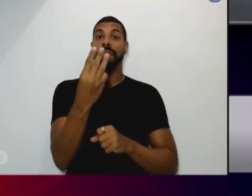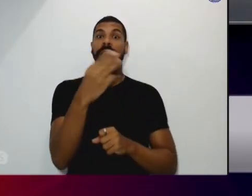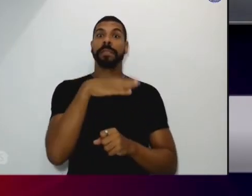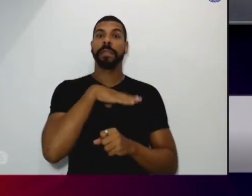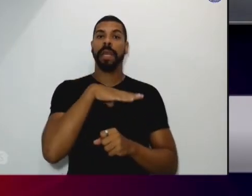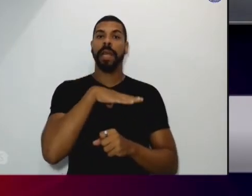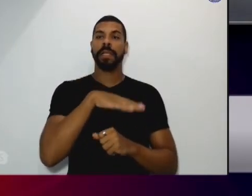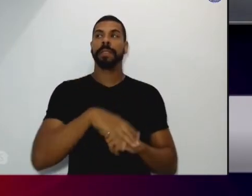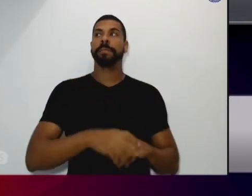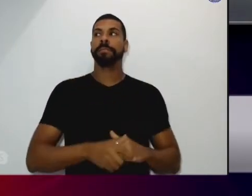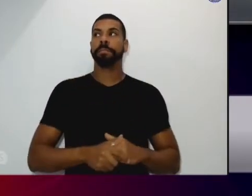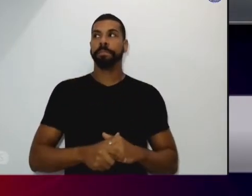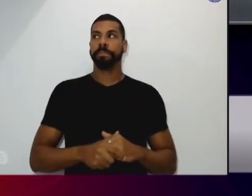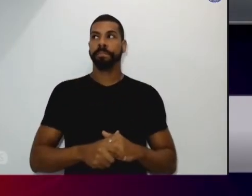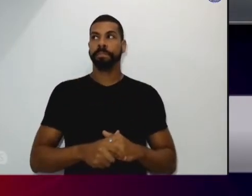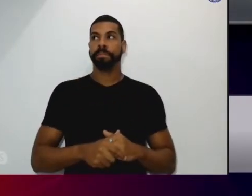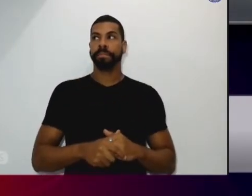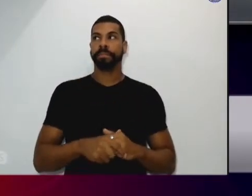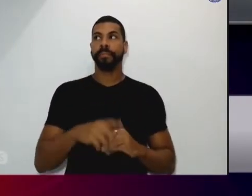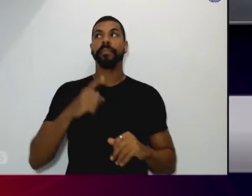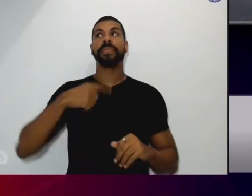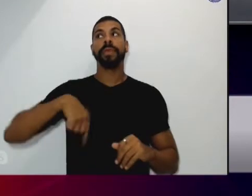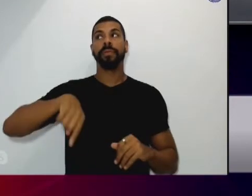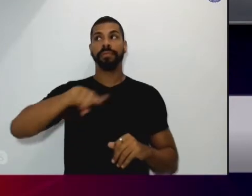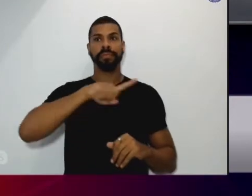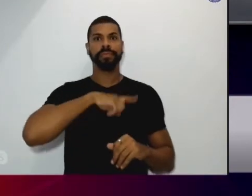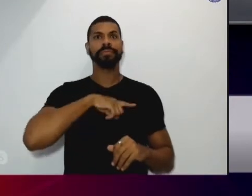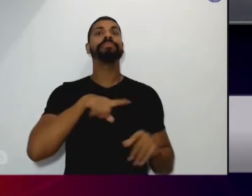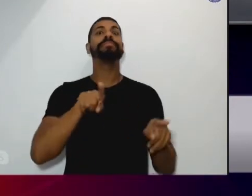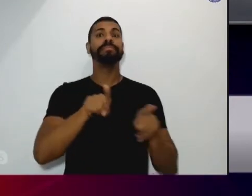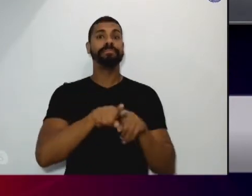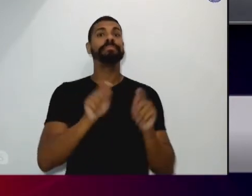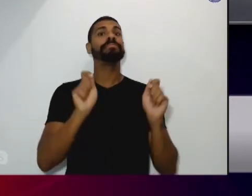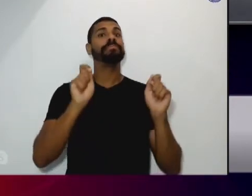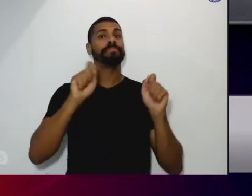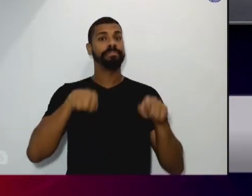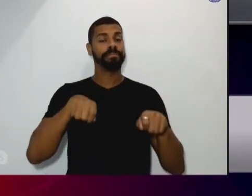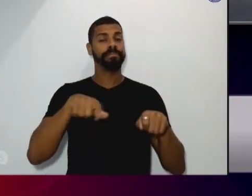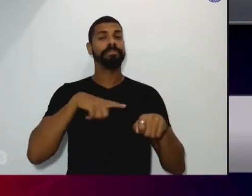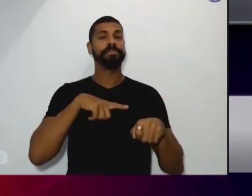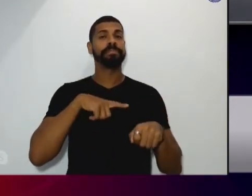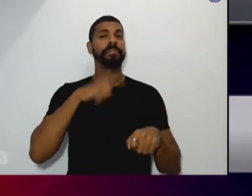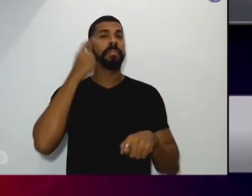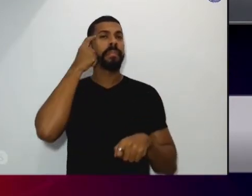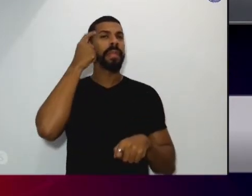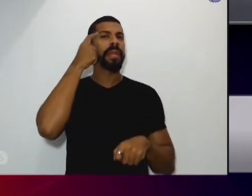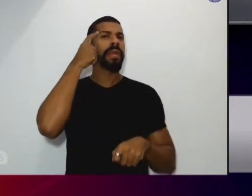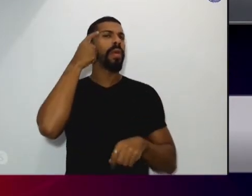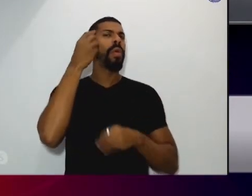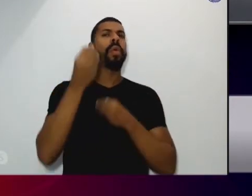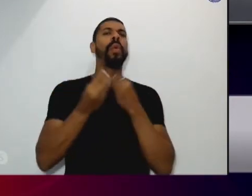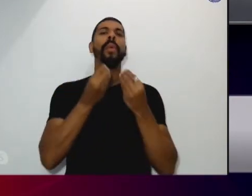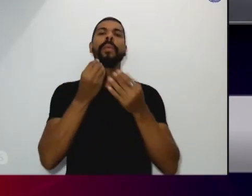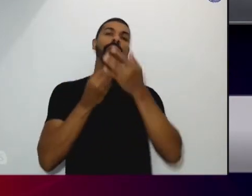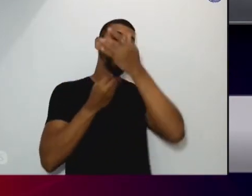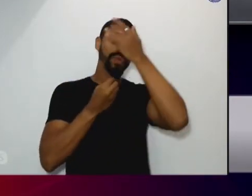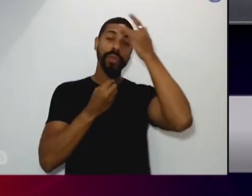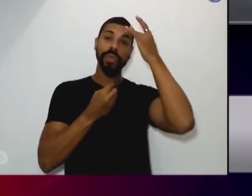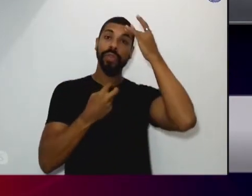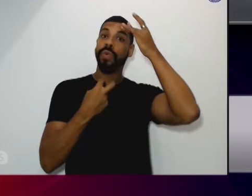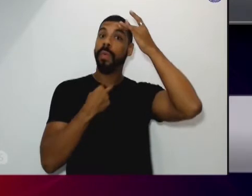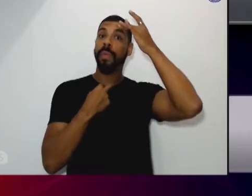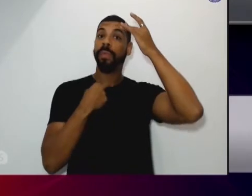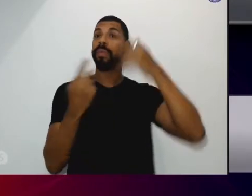nós estamos criando também pensando nas pessoas que não conseguem voltar para o mercado de trabalho